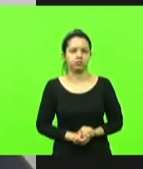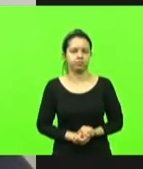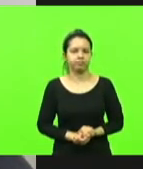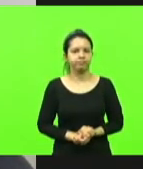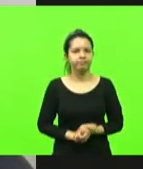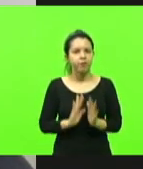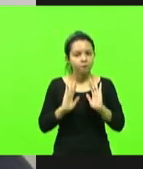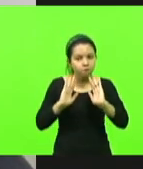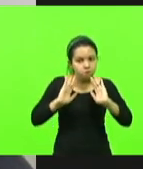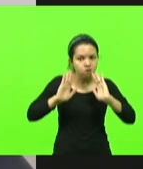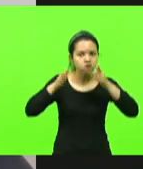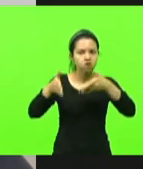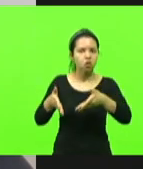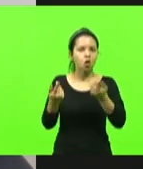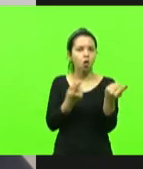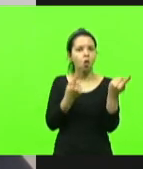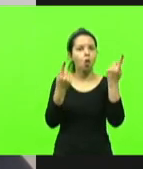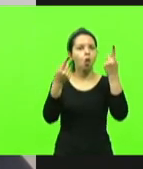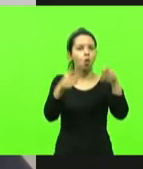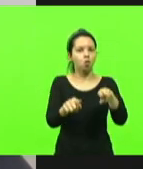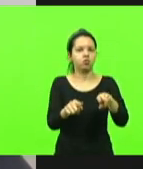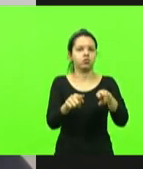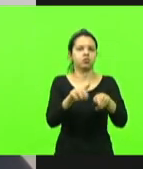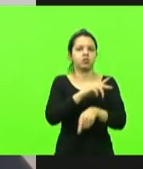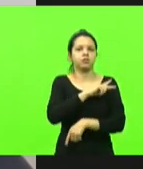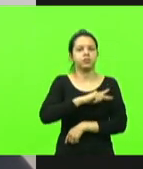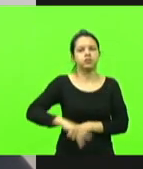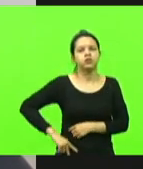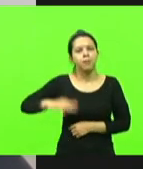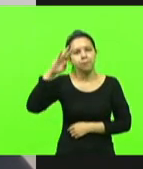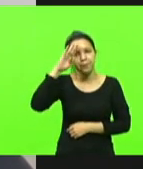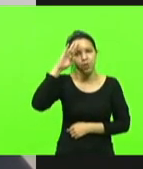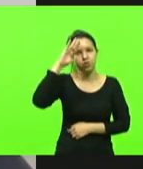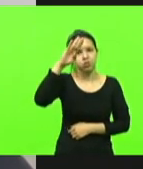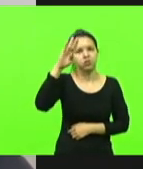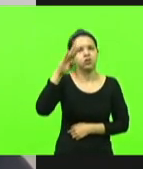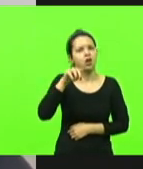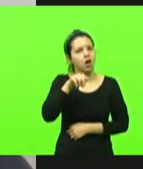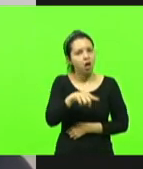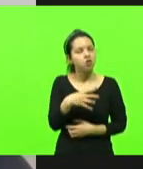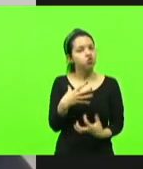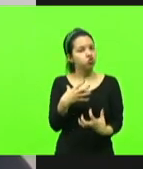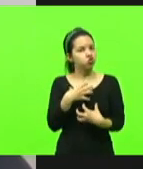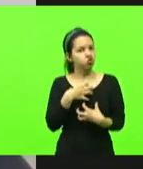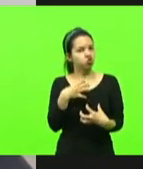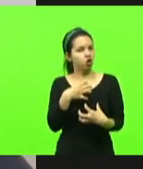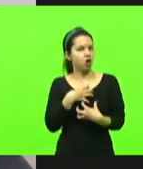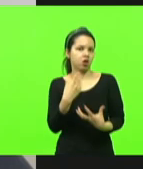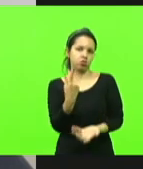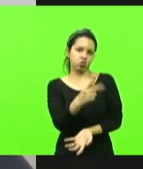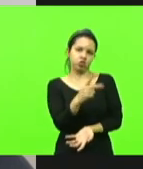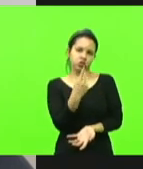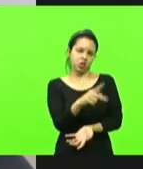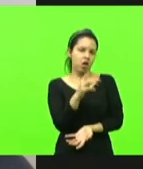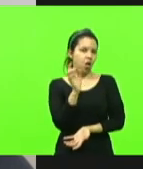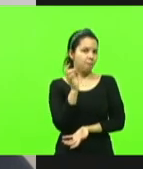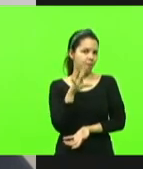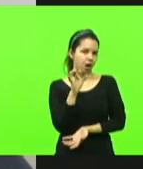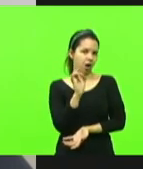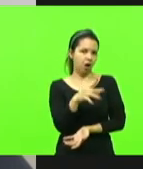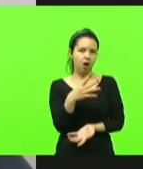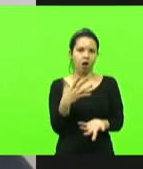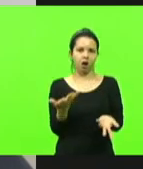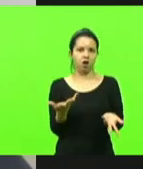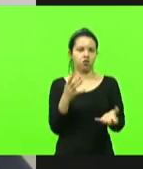todo, então, contrário ao presidente Bolsonaro, que tem o seu jeito peculiar de se comunicar, de se